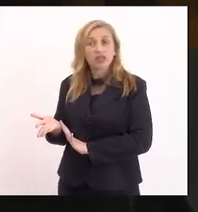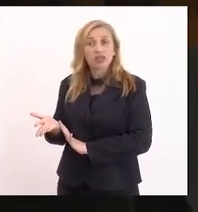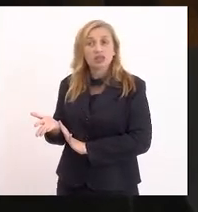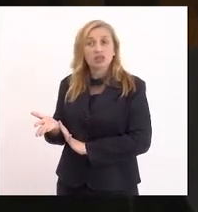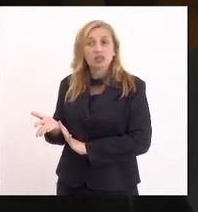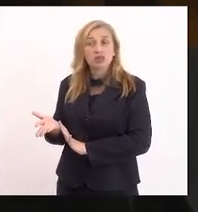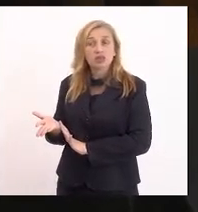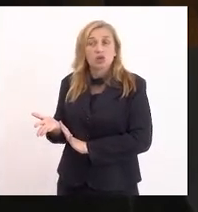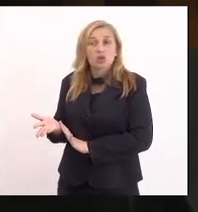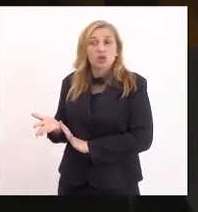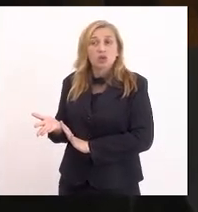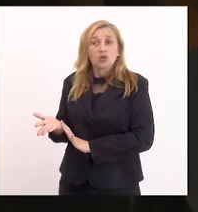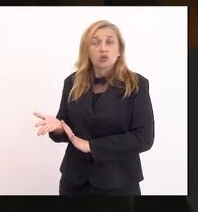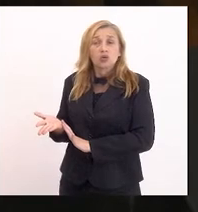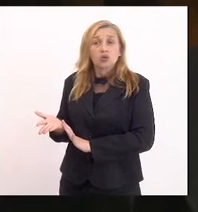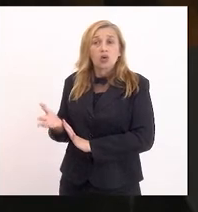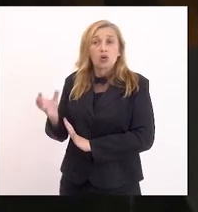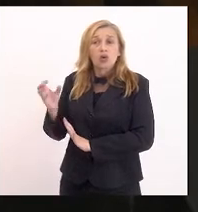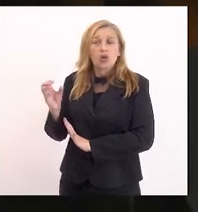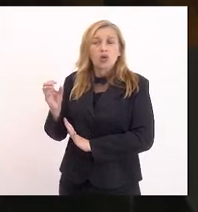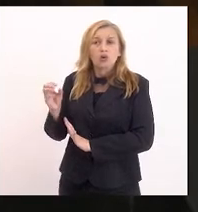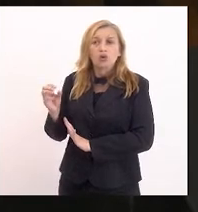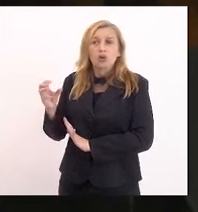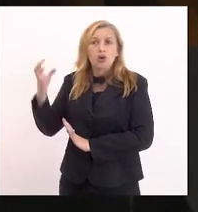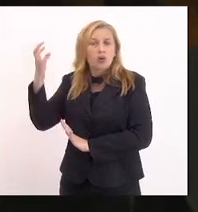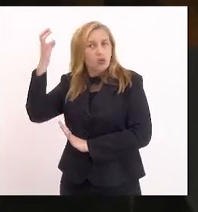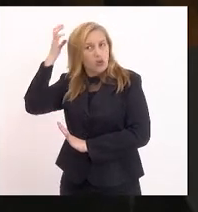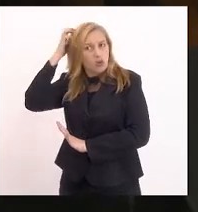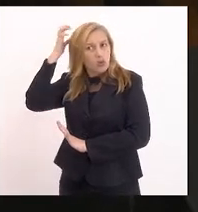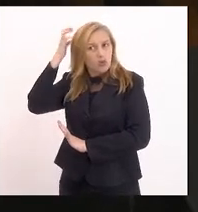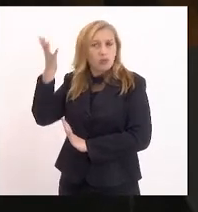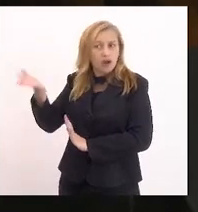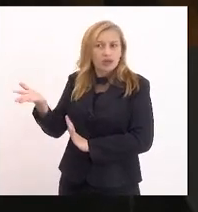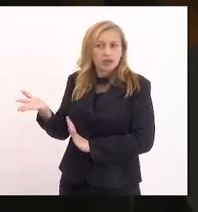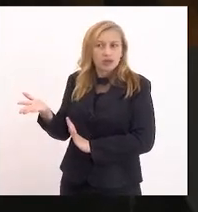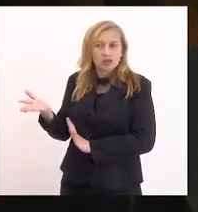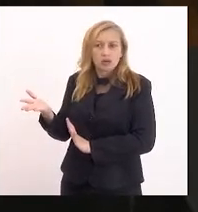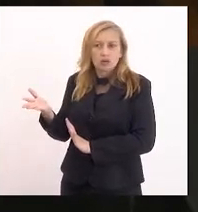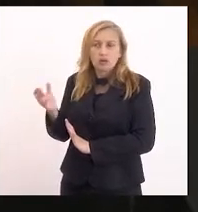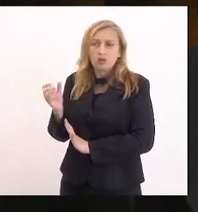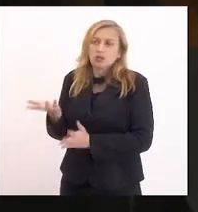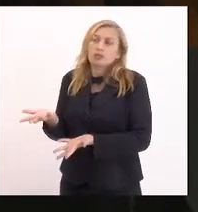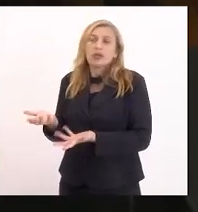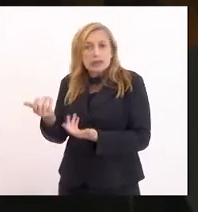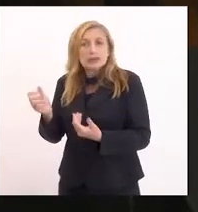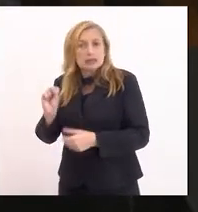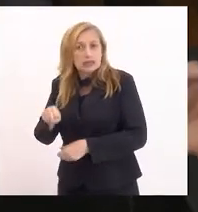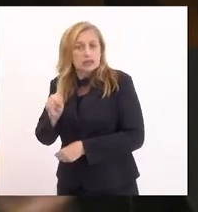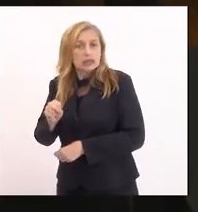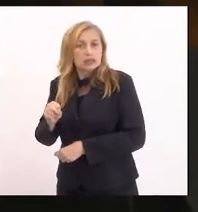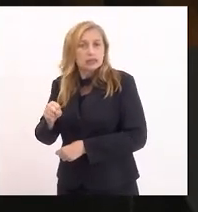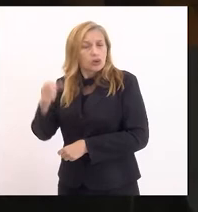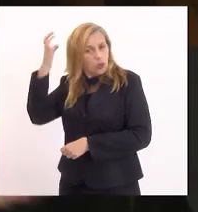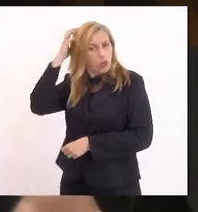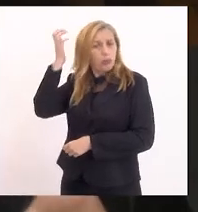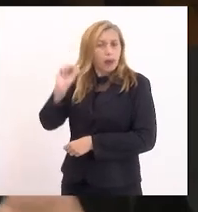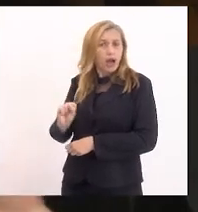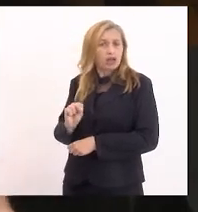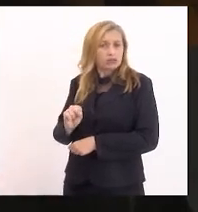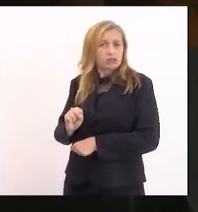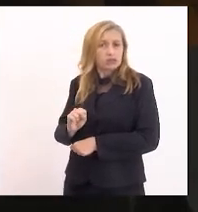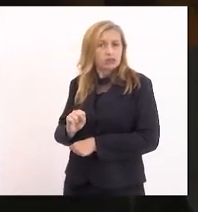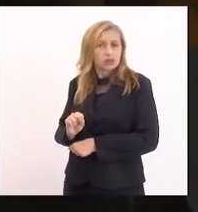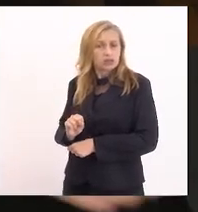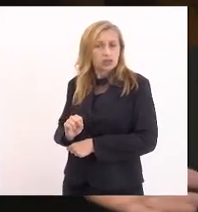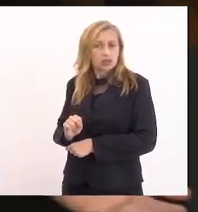tendo cometido um homicídio doloso por motivo fútil, é isso mesmo, tem que responder por homicídio doloso e por motivo absolutamente fútil,